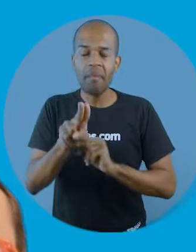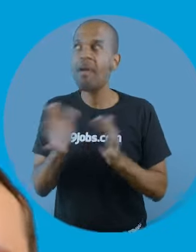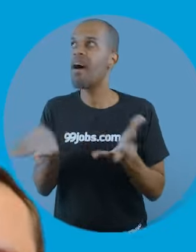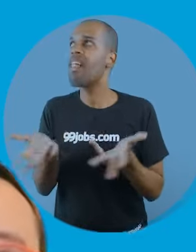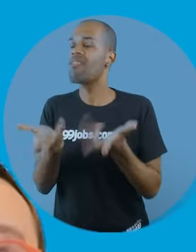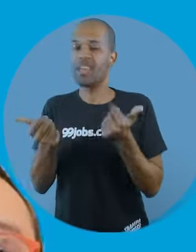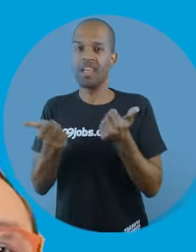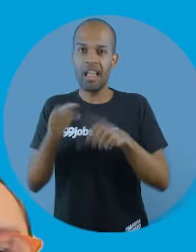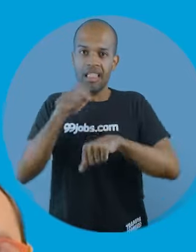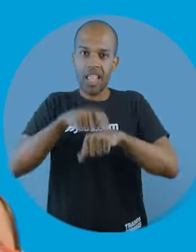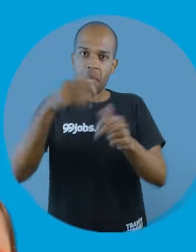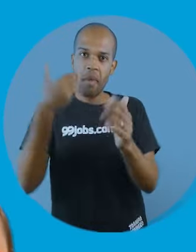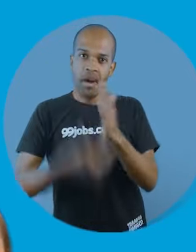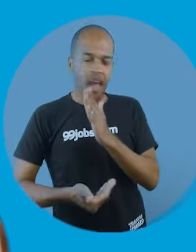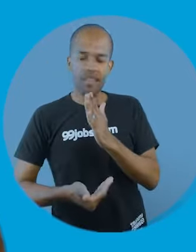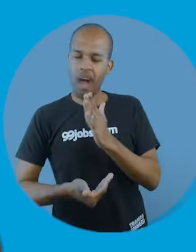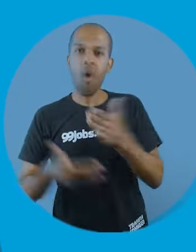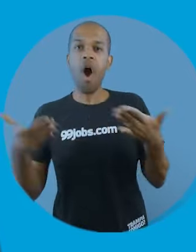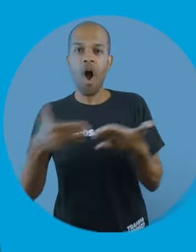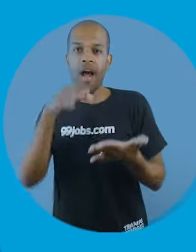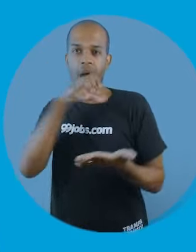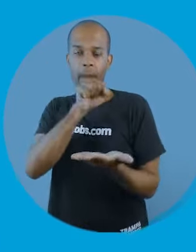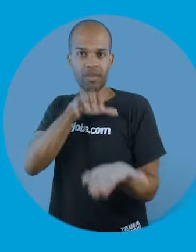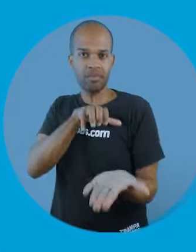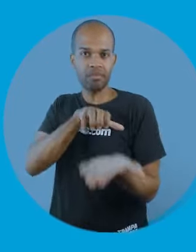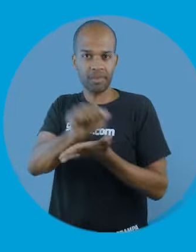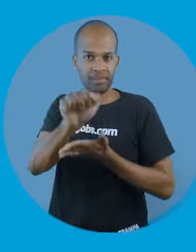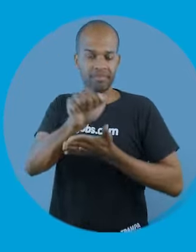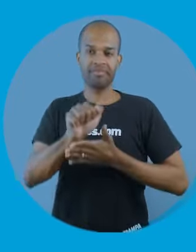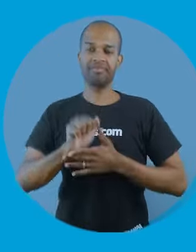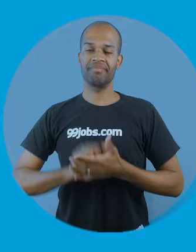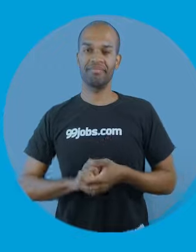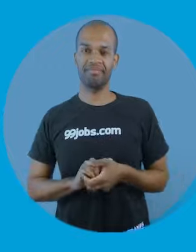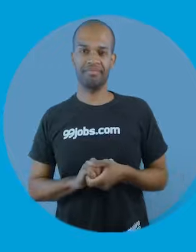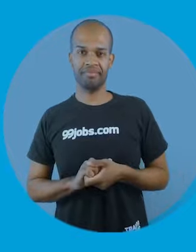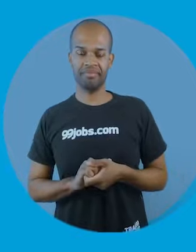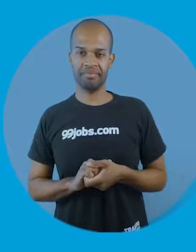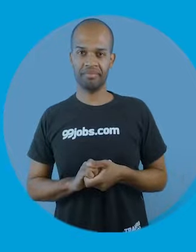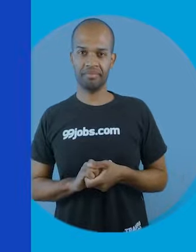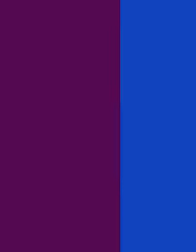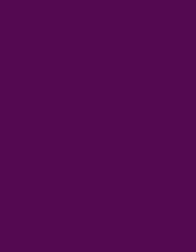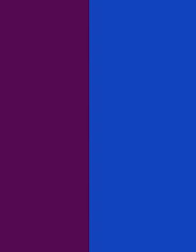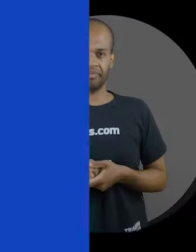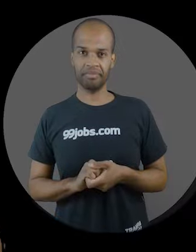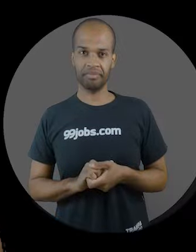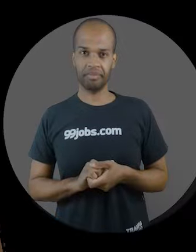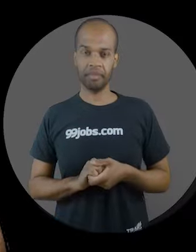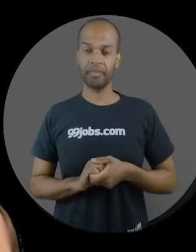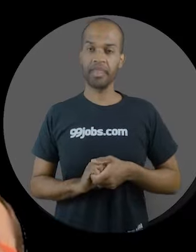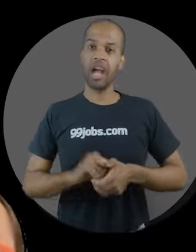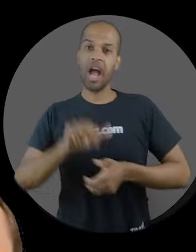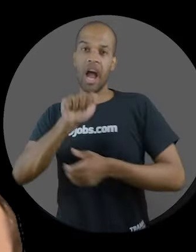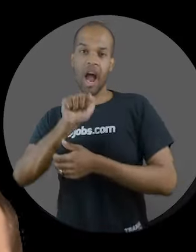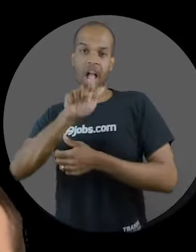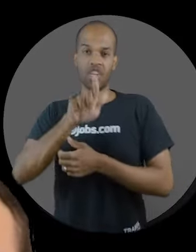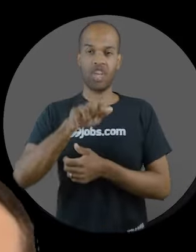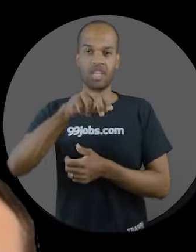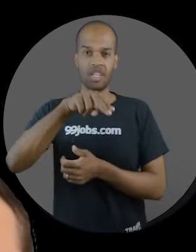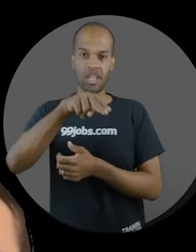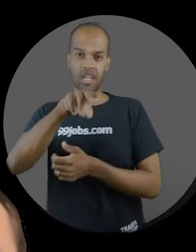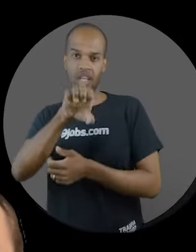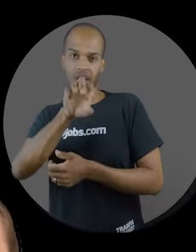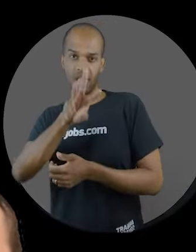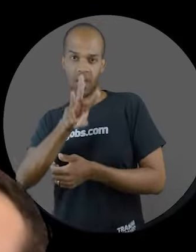Deve ser demais. Então, não perca tempo e faça agora a sua inscrição. Seja Alpa. A agência New